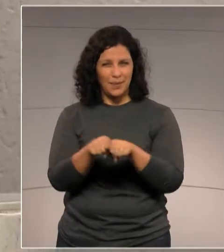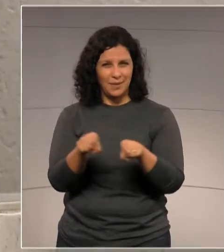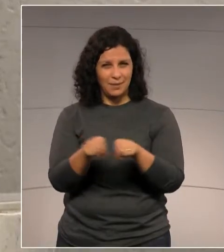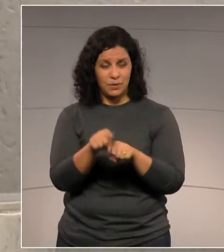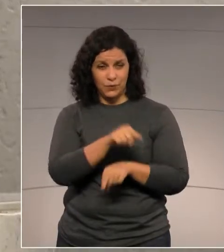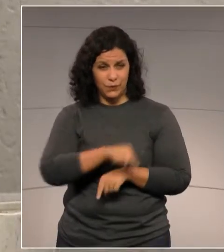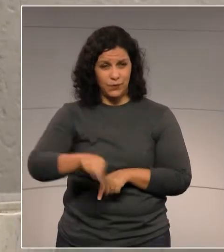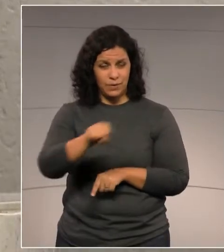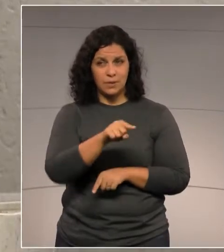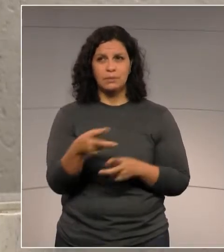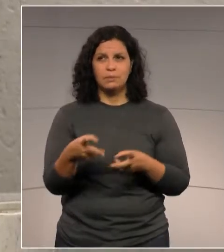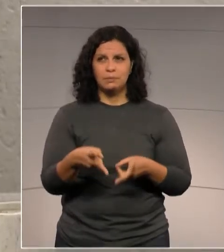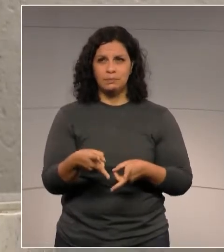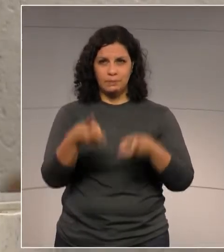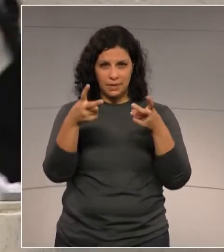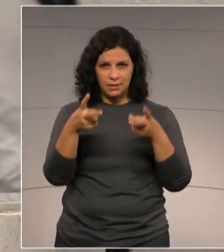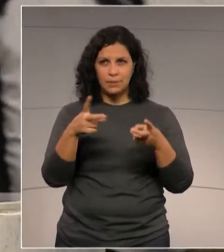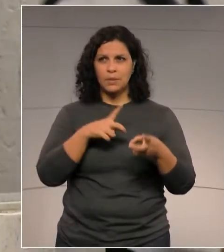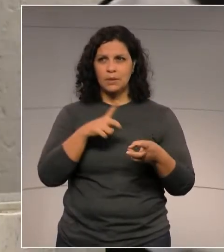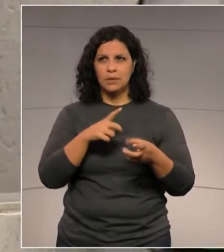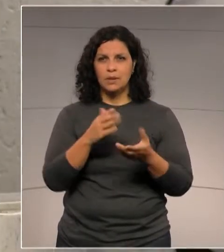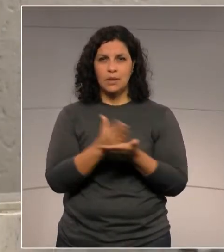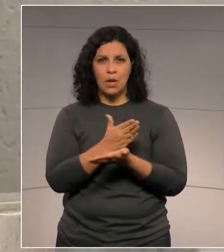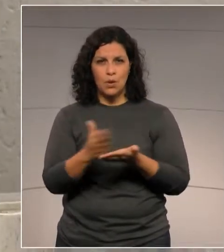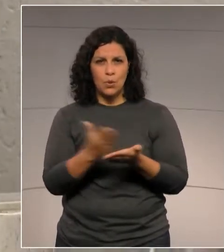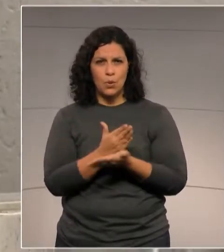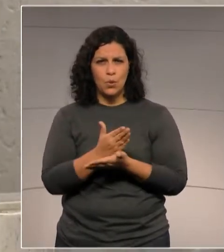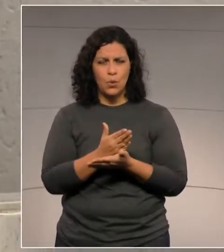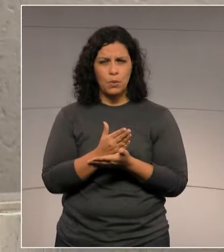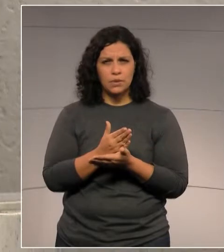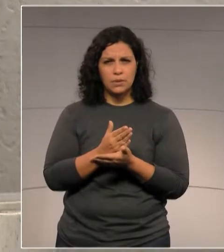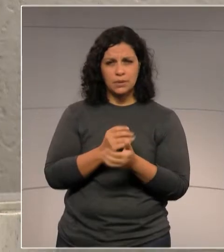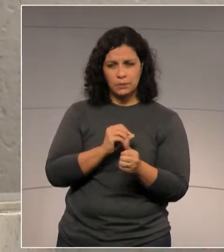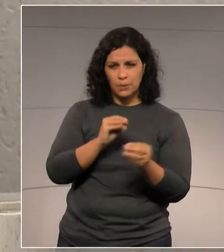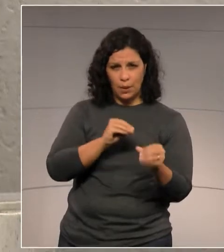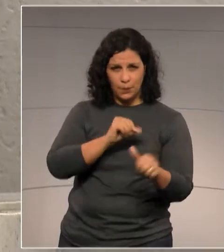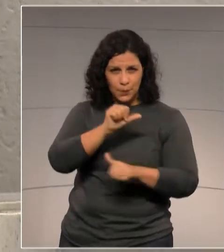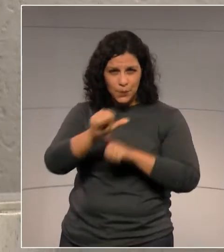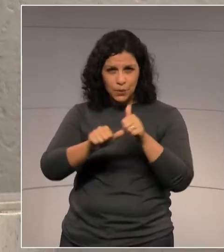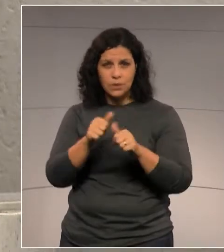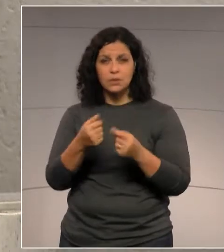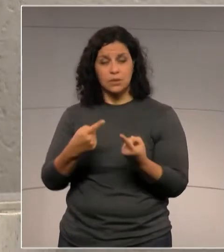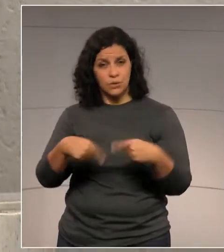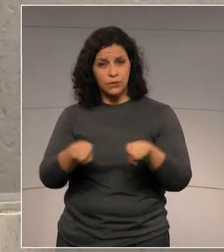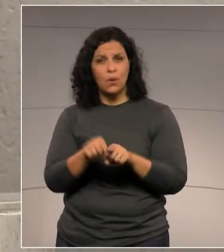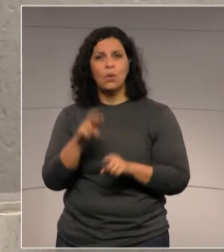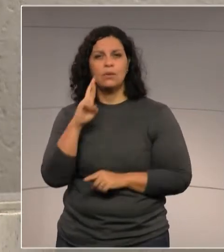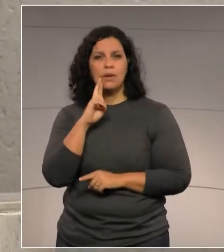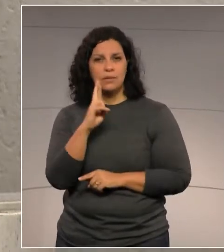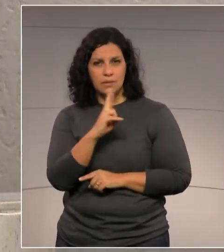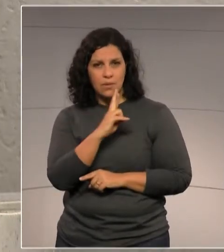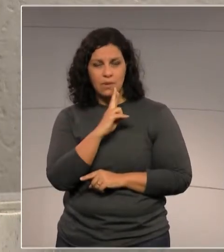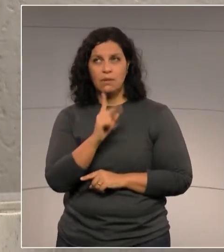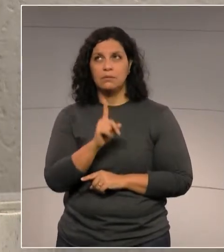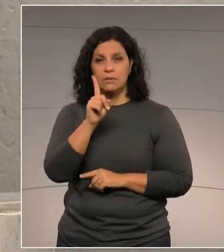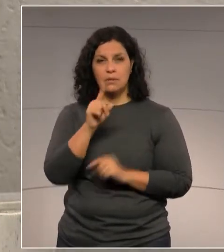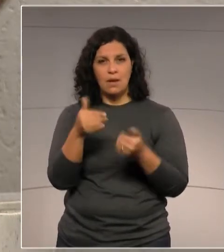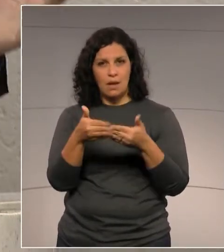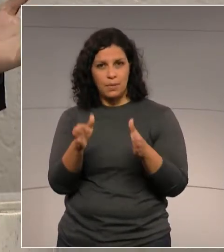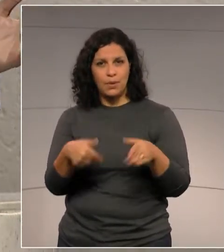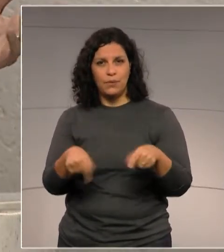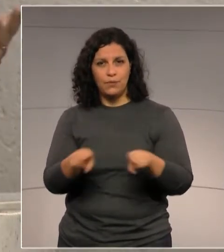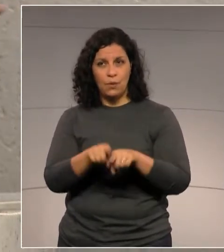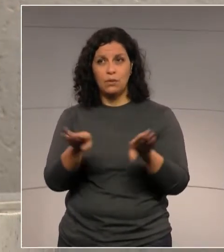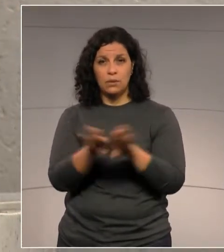percebendo algumas modificações, conseguimos reabrir o restaurante da Assembleia, que é